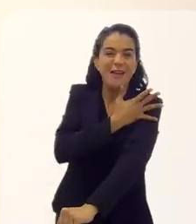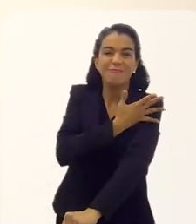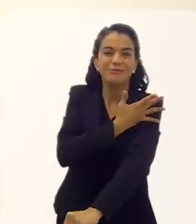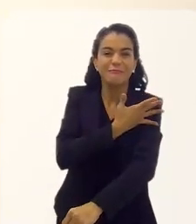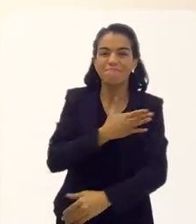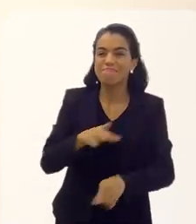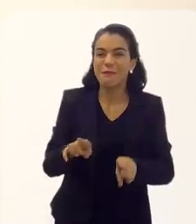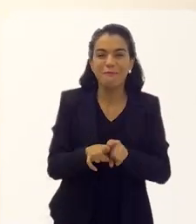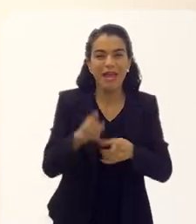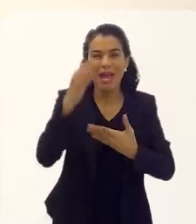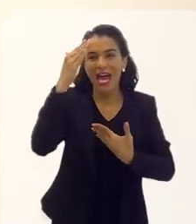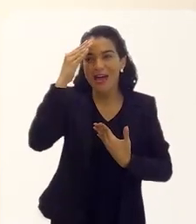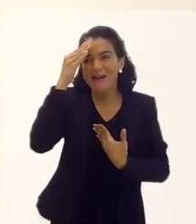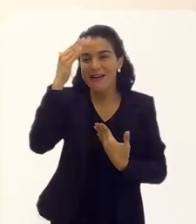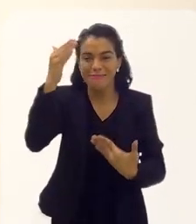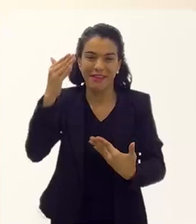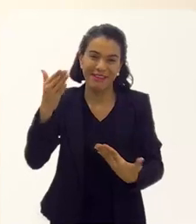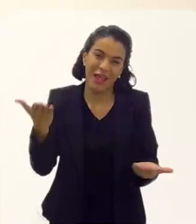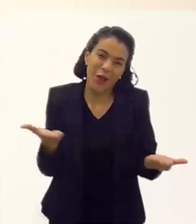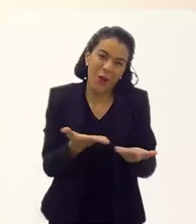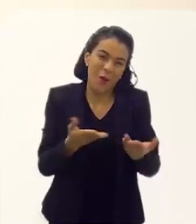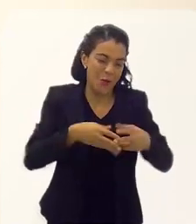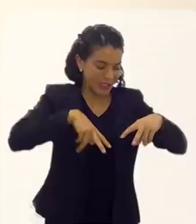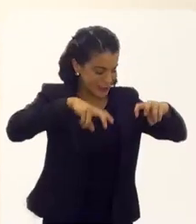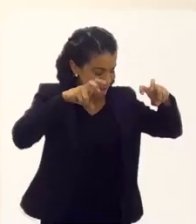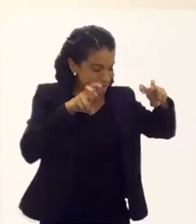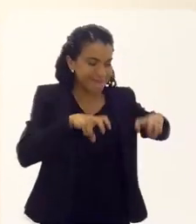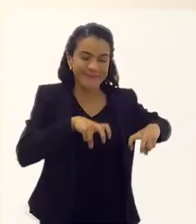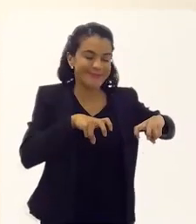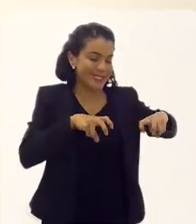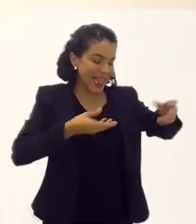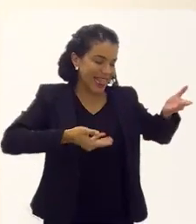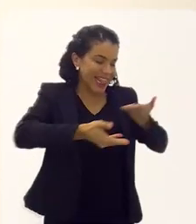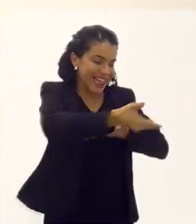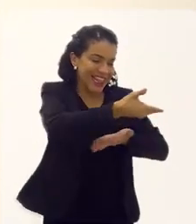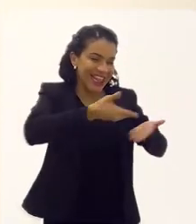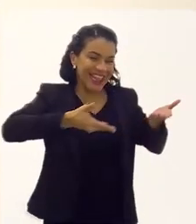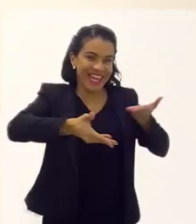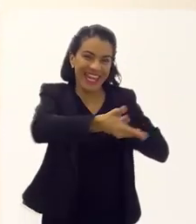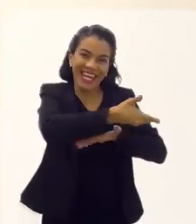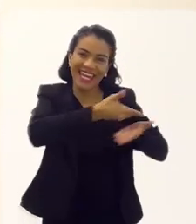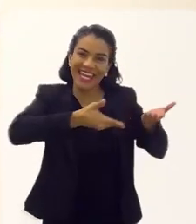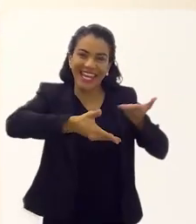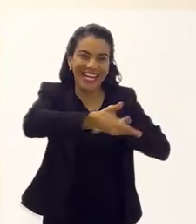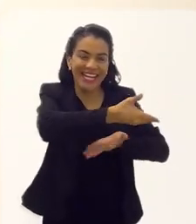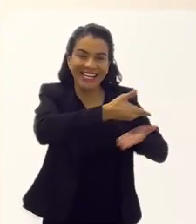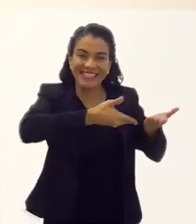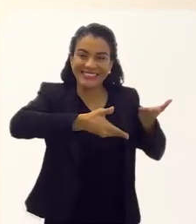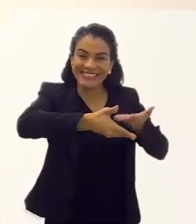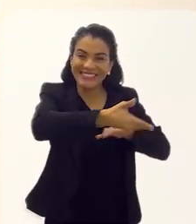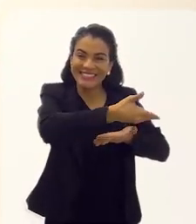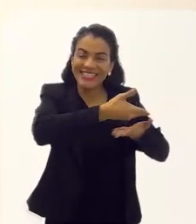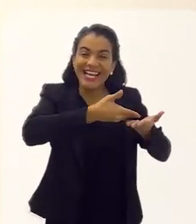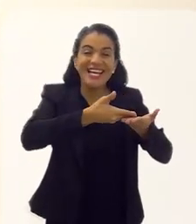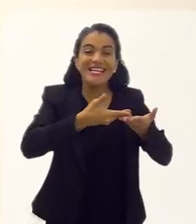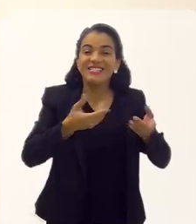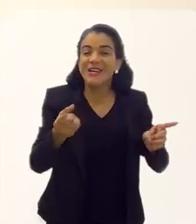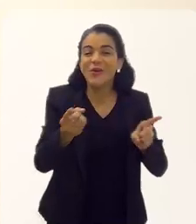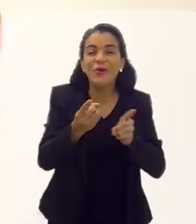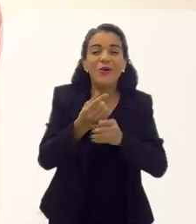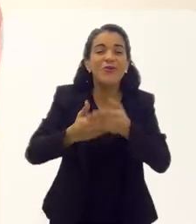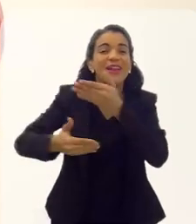emoção, da minha gratidão de estar aqui hoje, podendo dividir esse